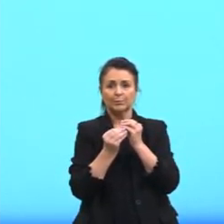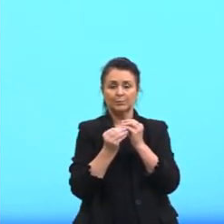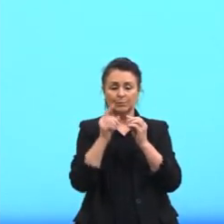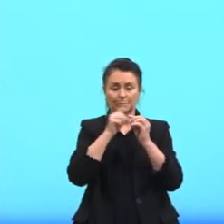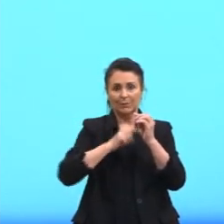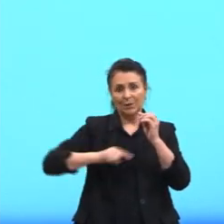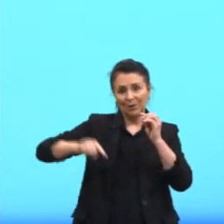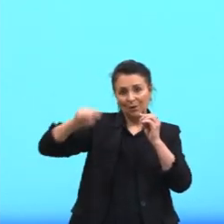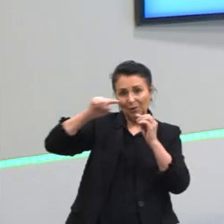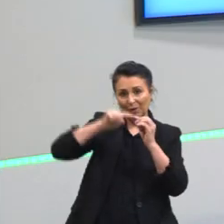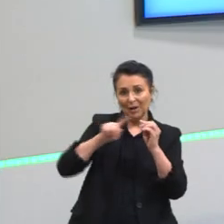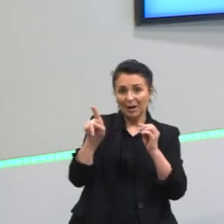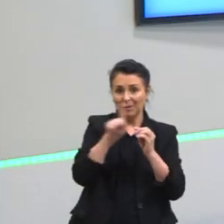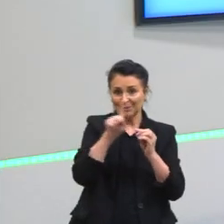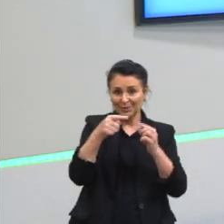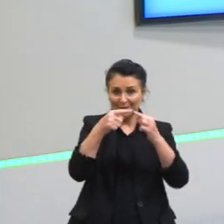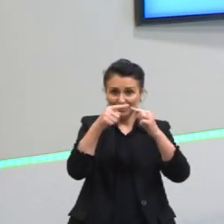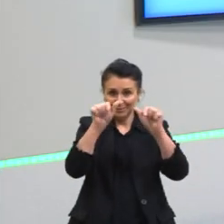holometabolia.